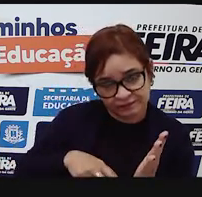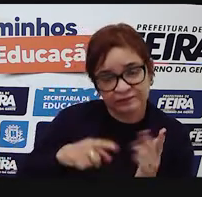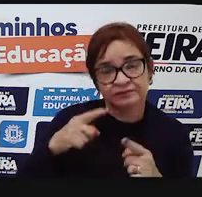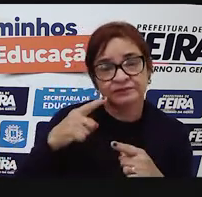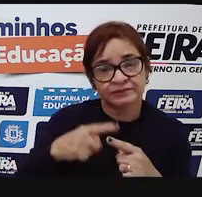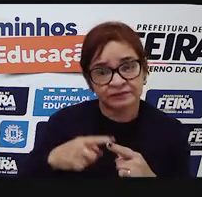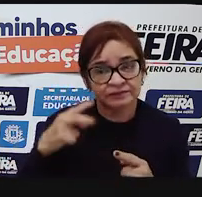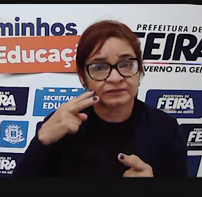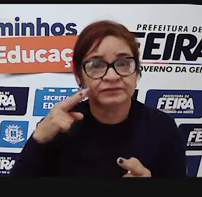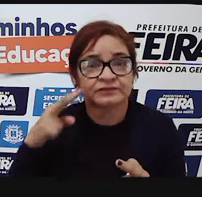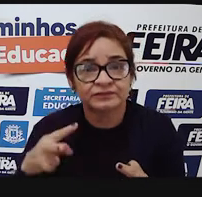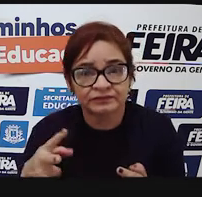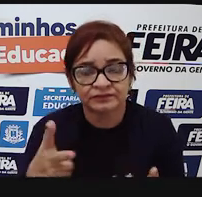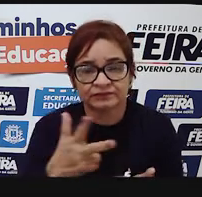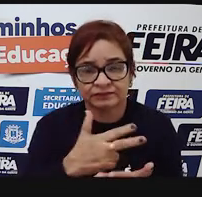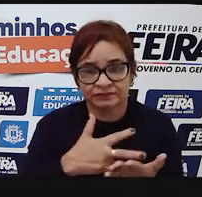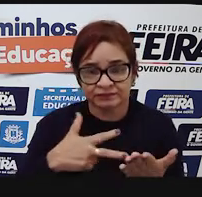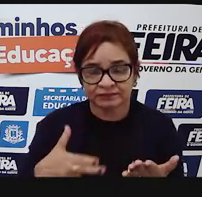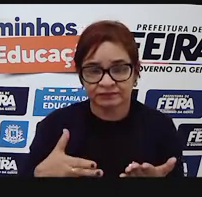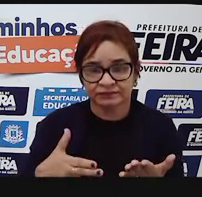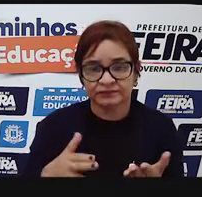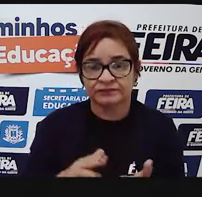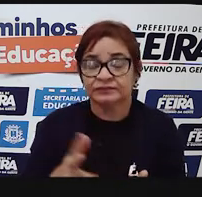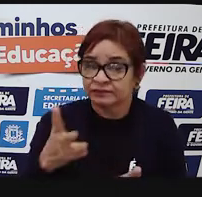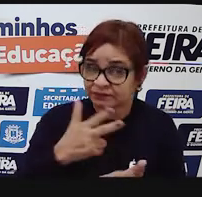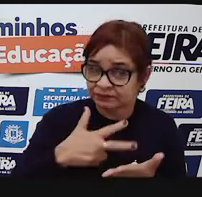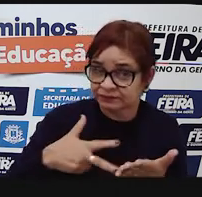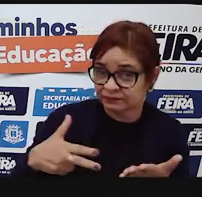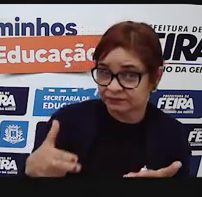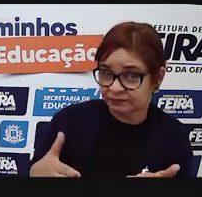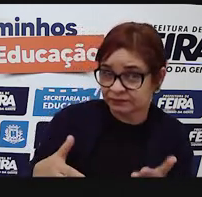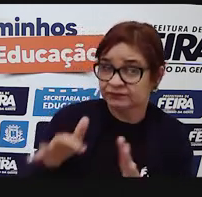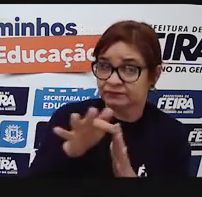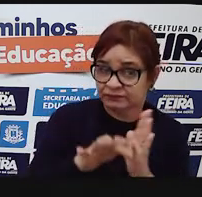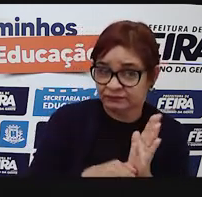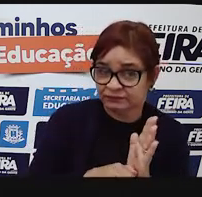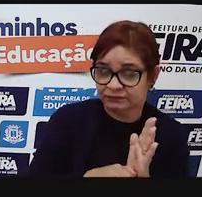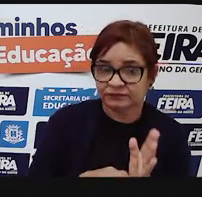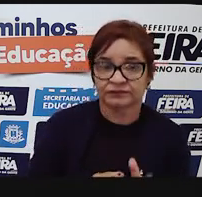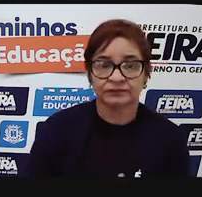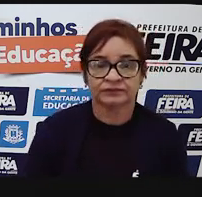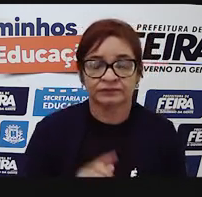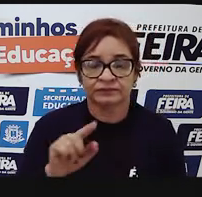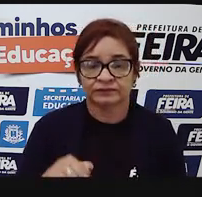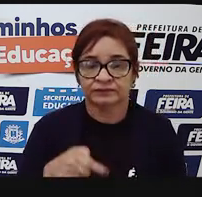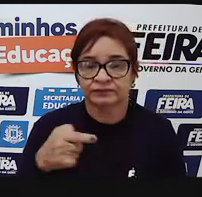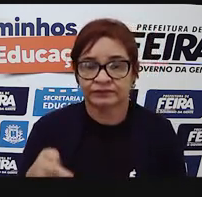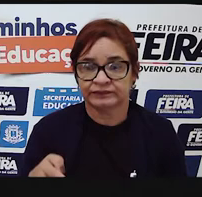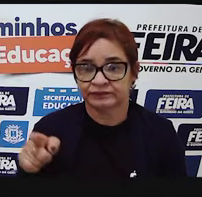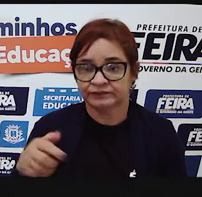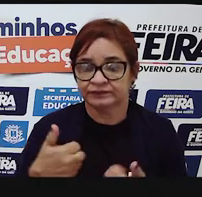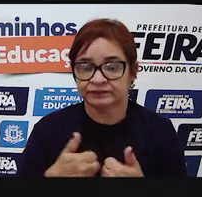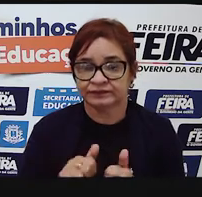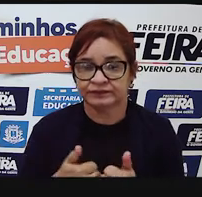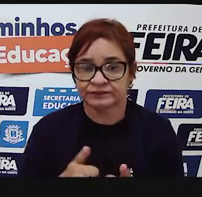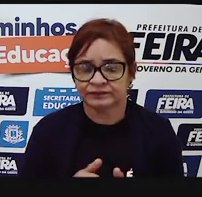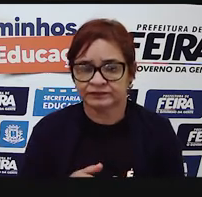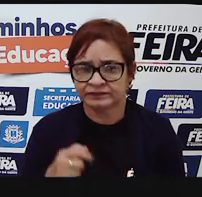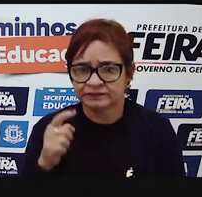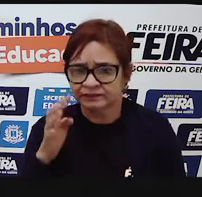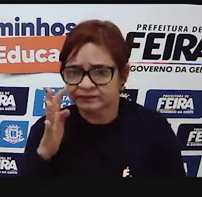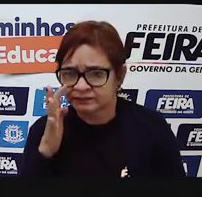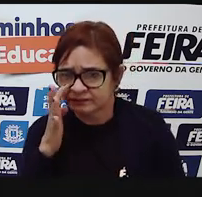Aí, nós podemos considerar essa imagem um texto. A outra imagem do ônibus. Quando você